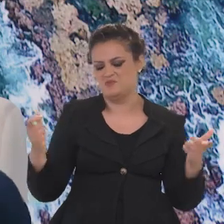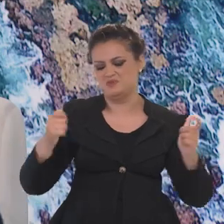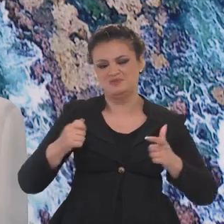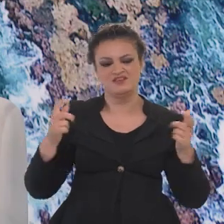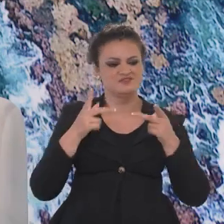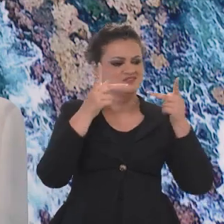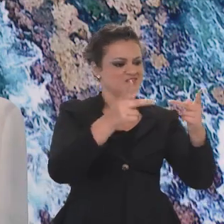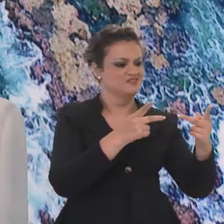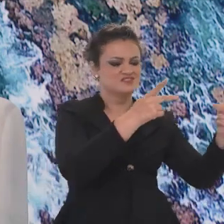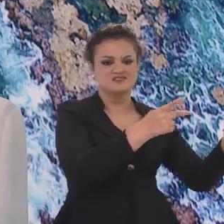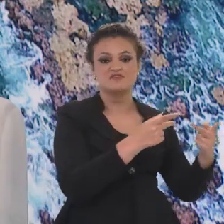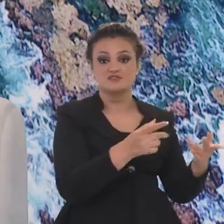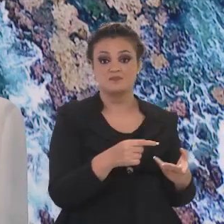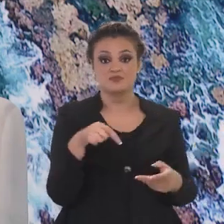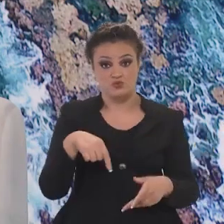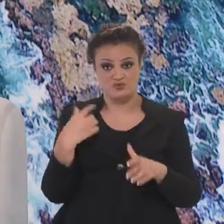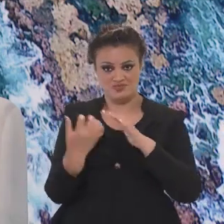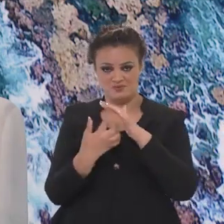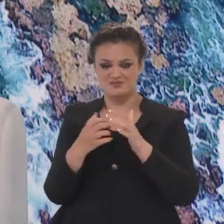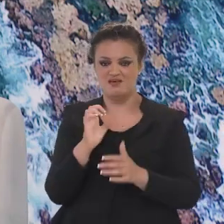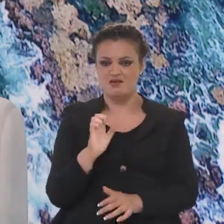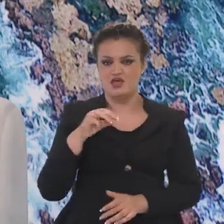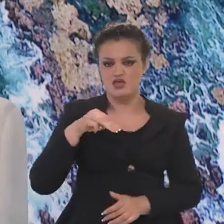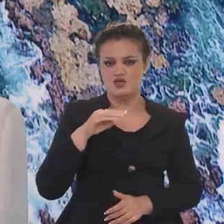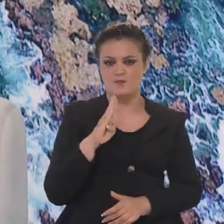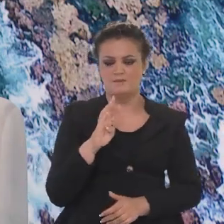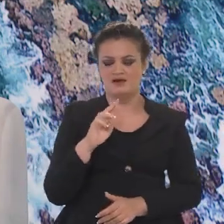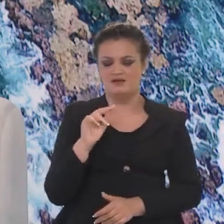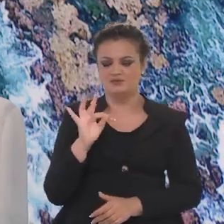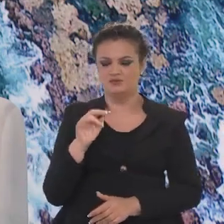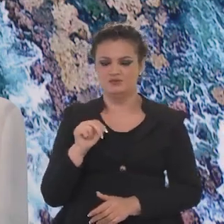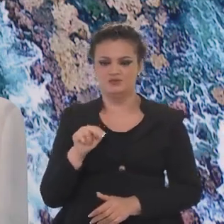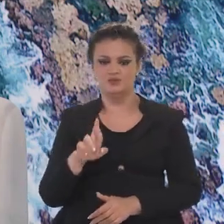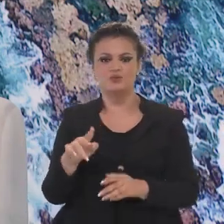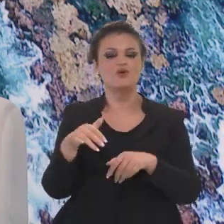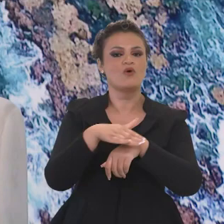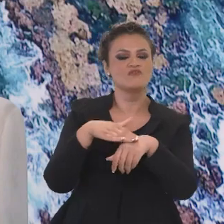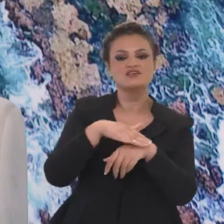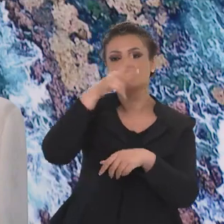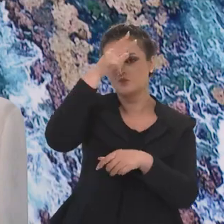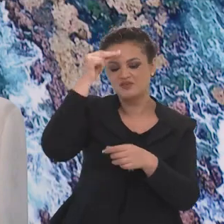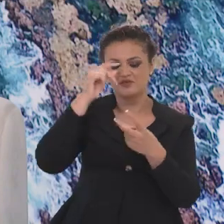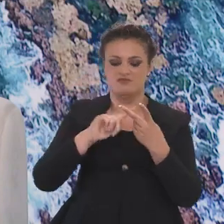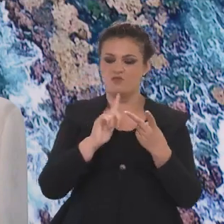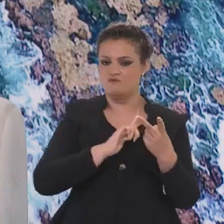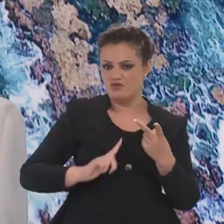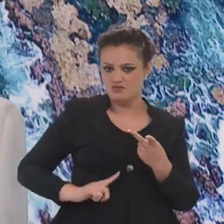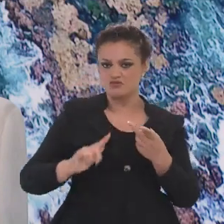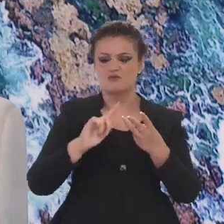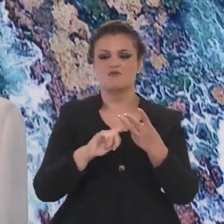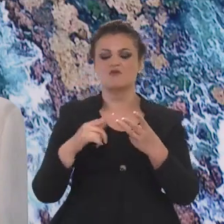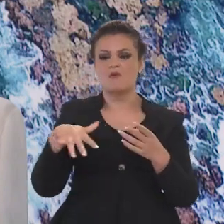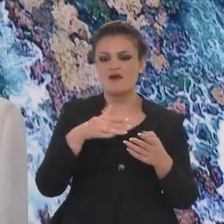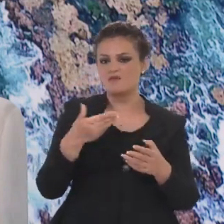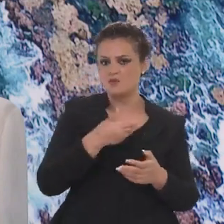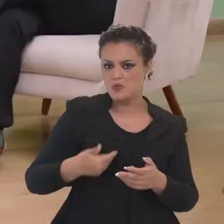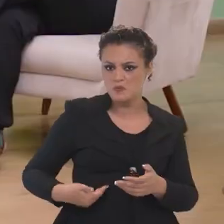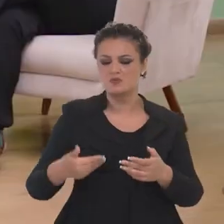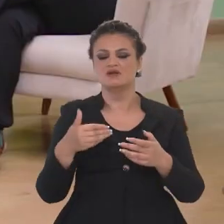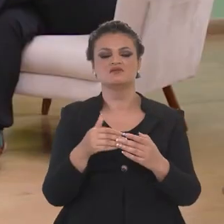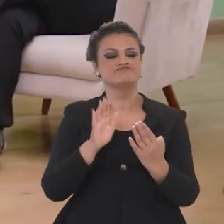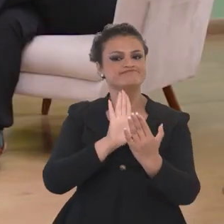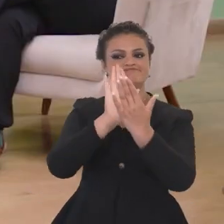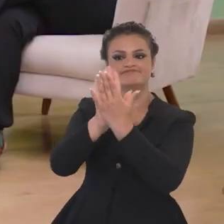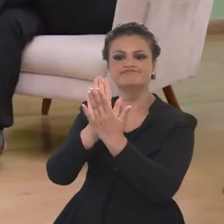sul de inúmeras possibilidades. Então, a Embratur trabalha junto com prefeitos, junto com governadores, junto com iniciativa privada, com